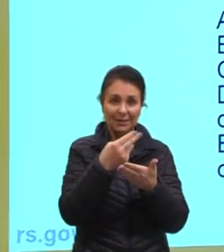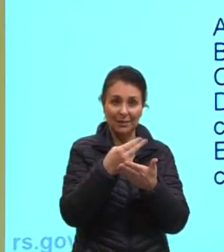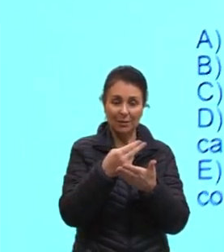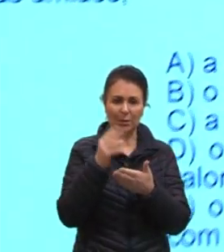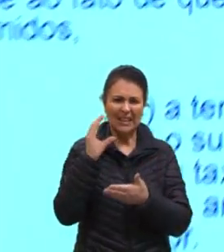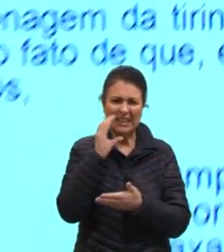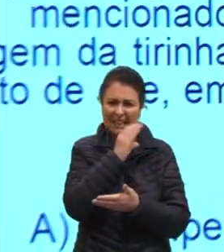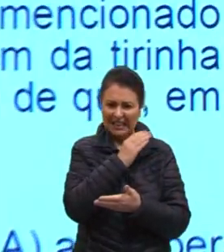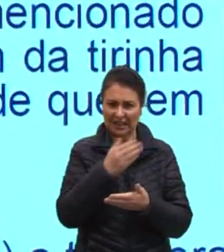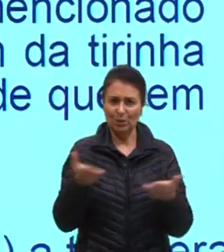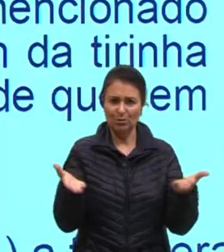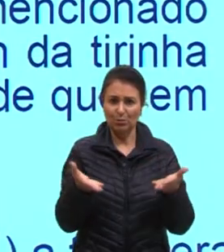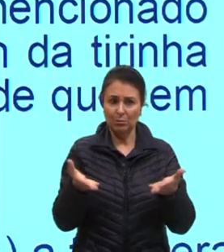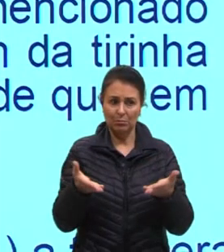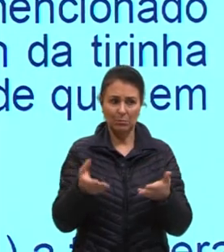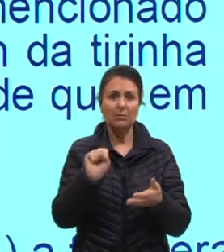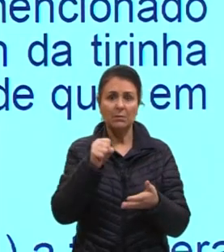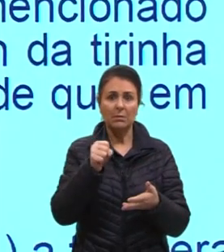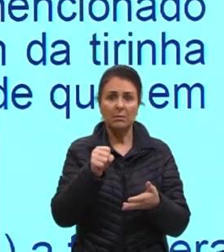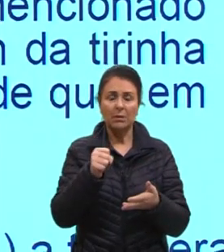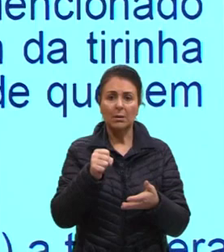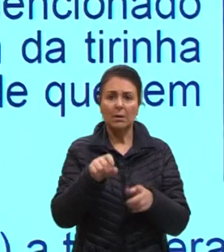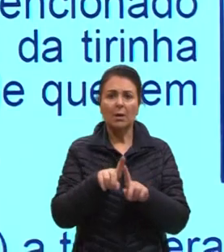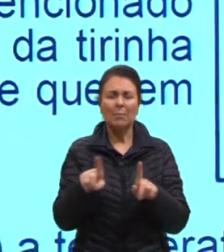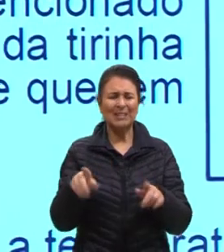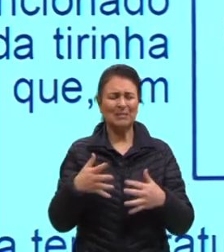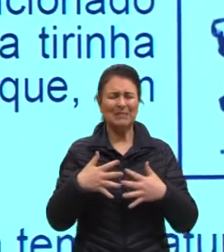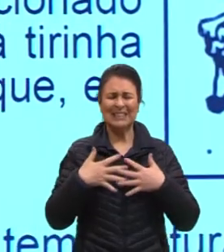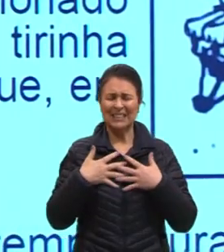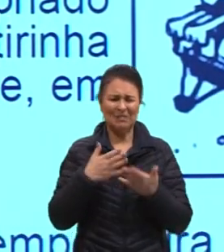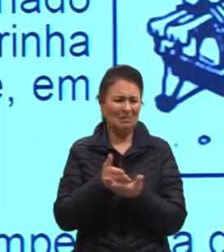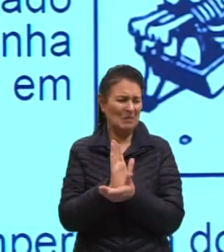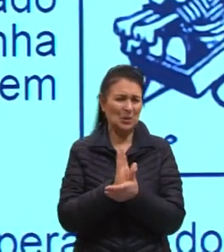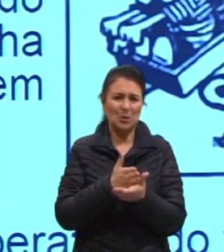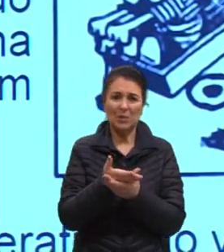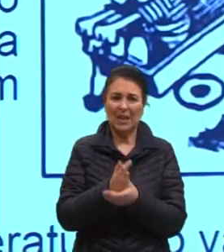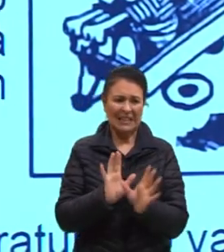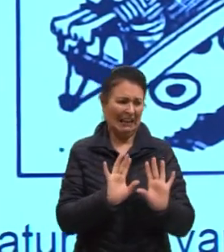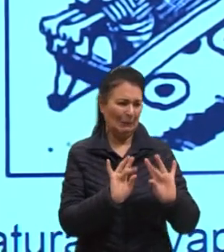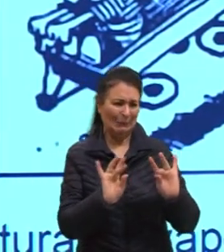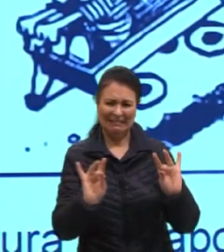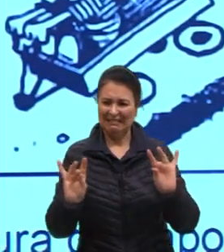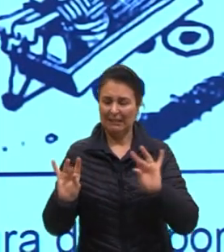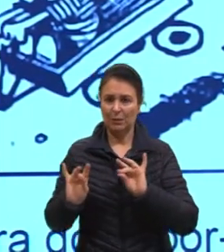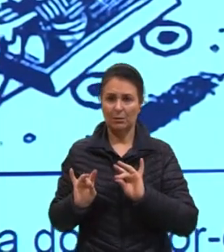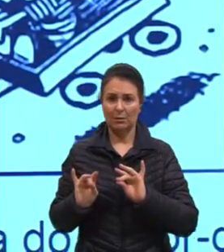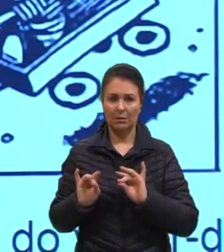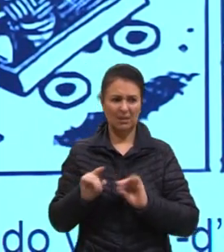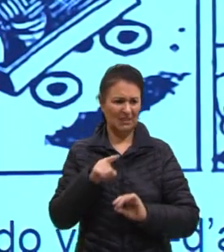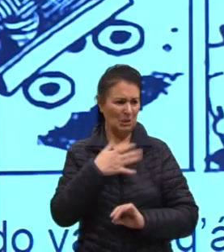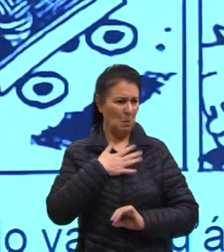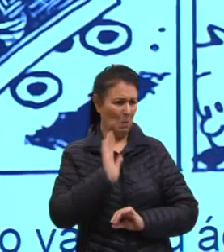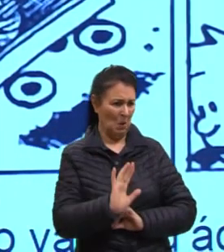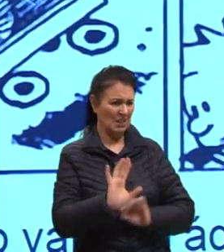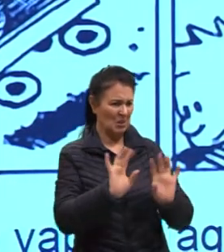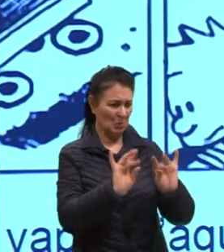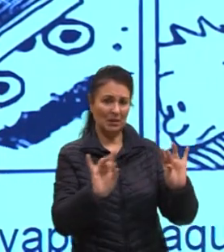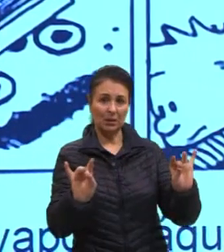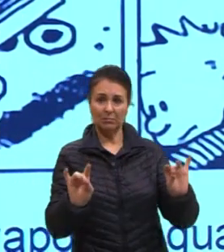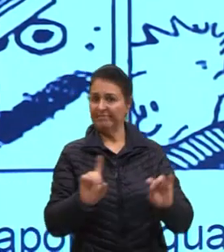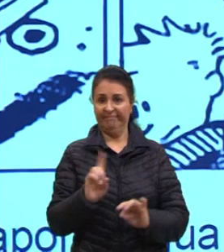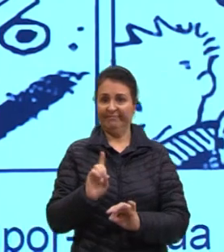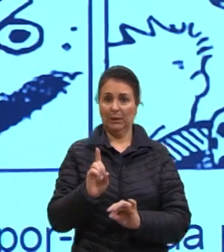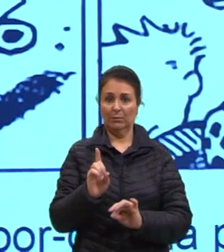quente hoje, né? É mesmo. Mas o que me incomoda mesmo é a umidade. Você não gosta de umidade? Não